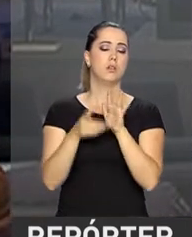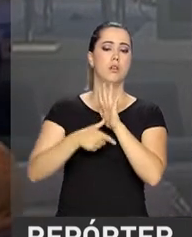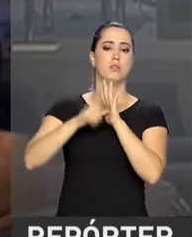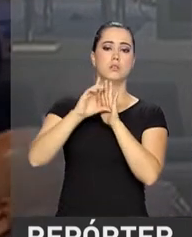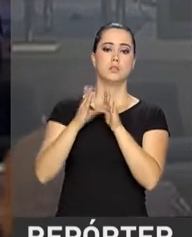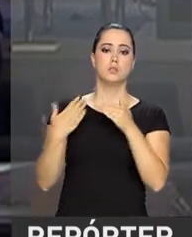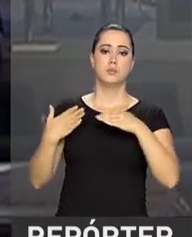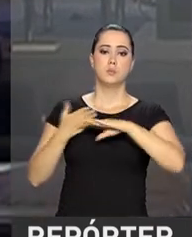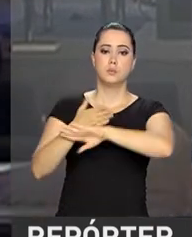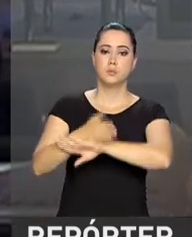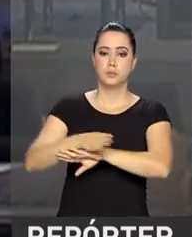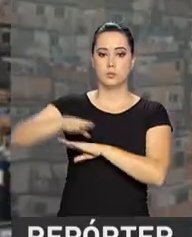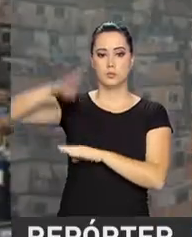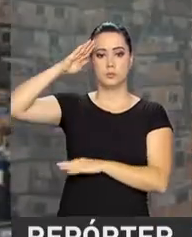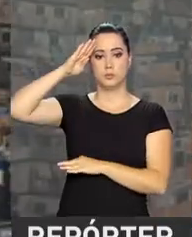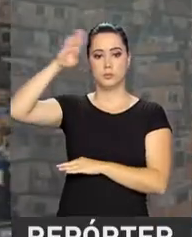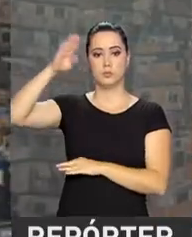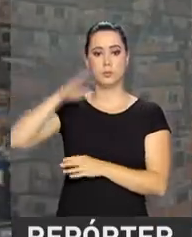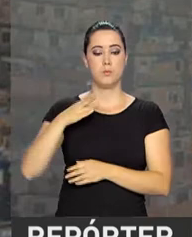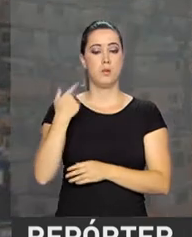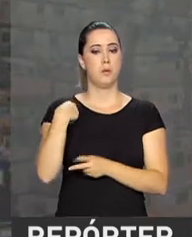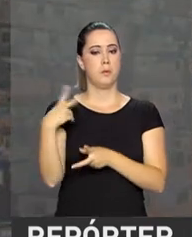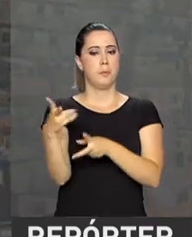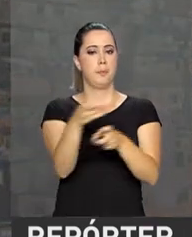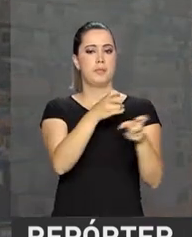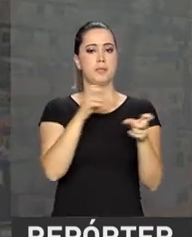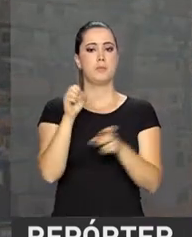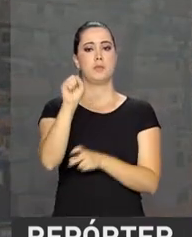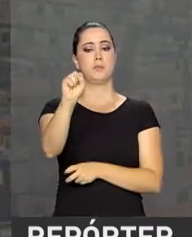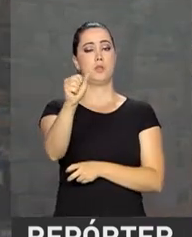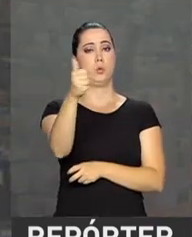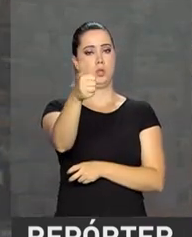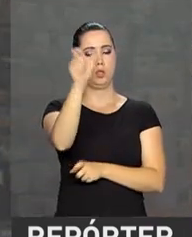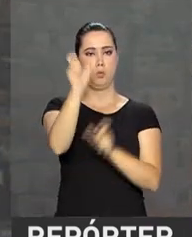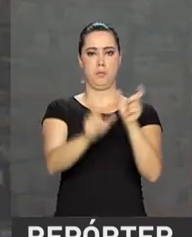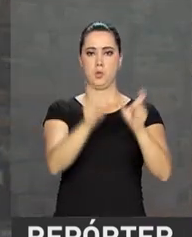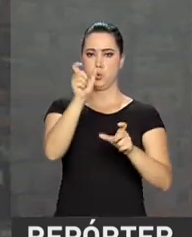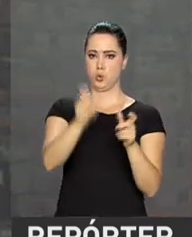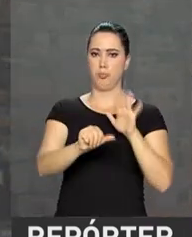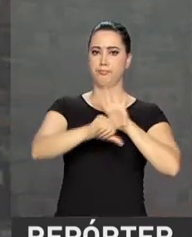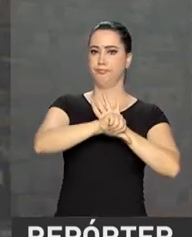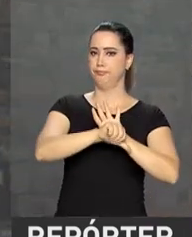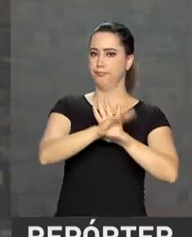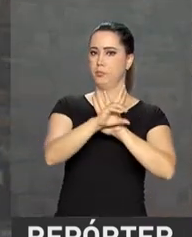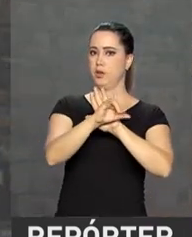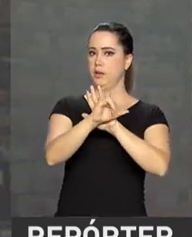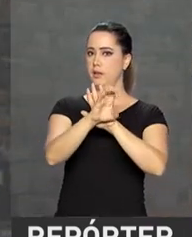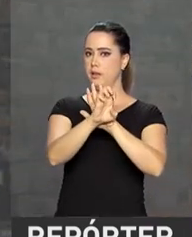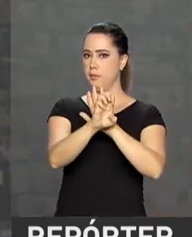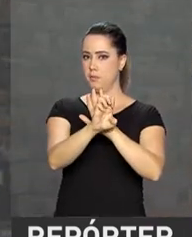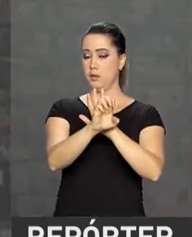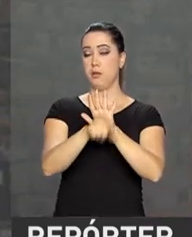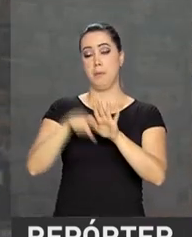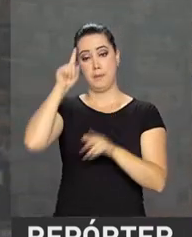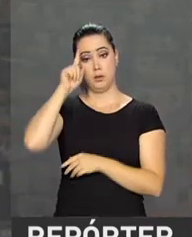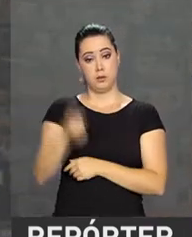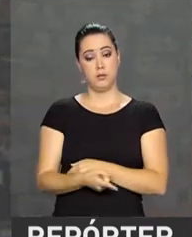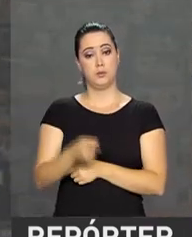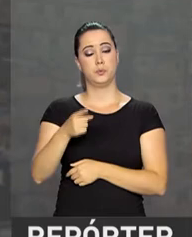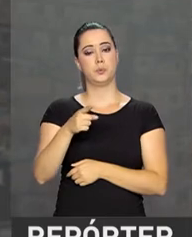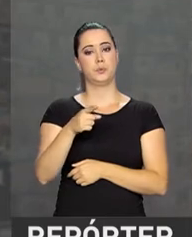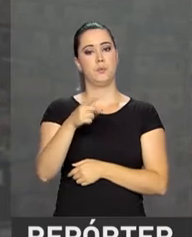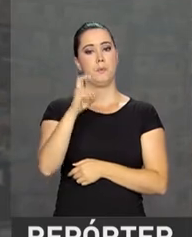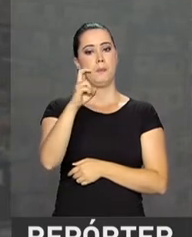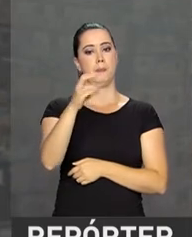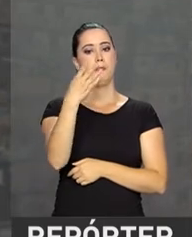ocupação das tropas federais. Foram identificados 81 criminosos e expedidos 54 mandados de prisão